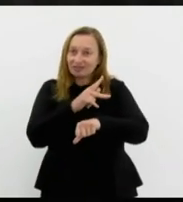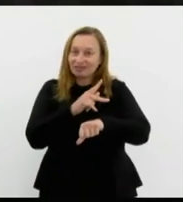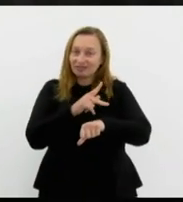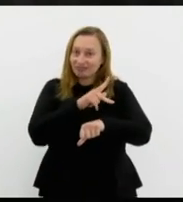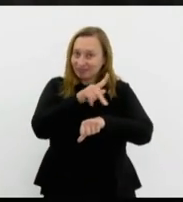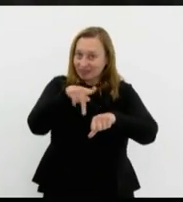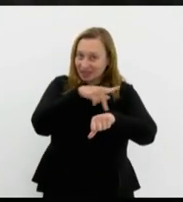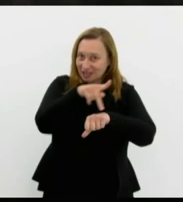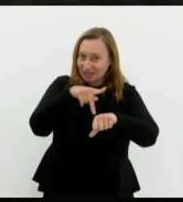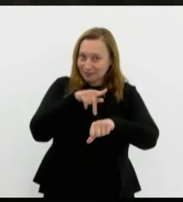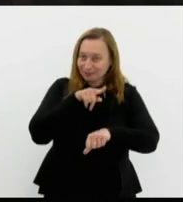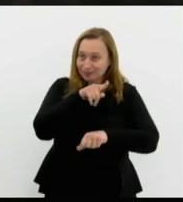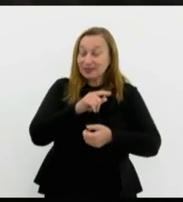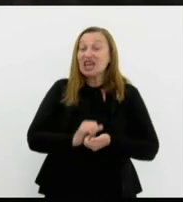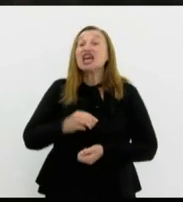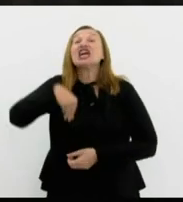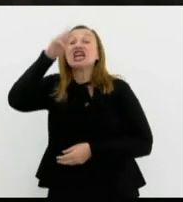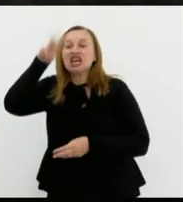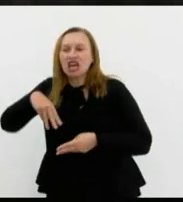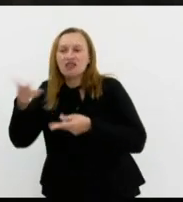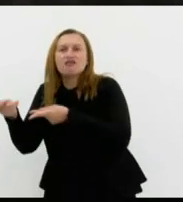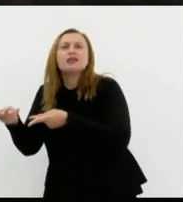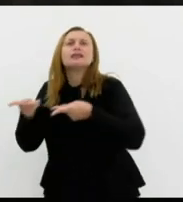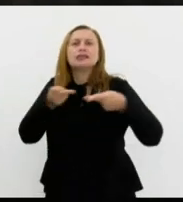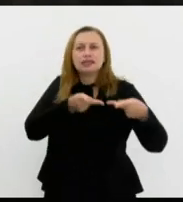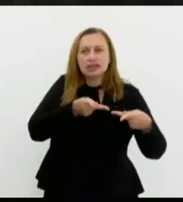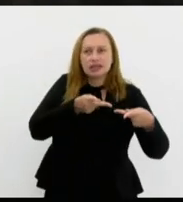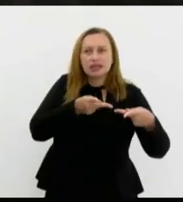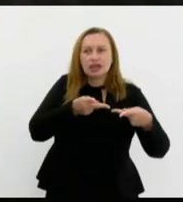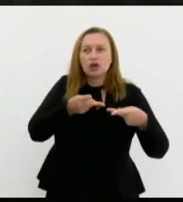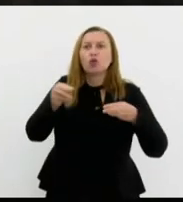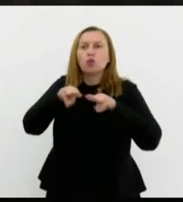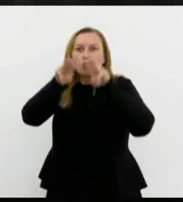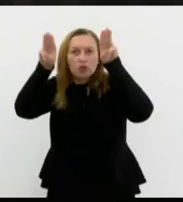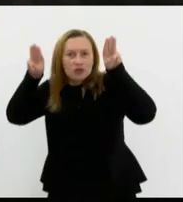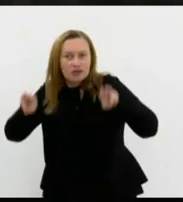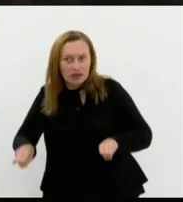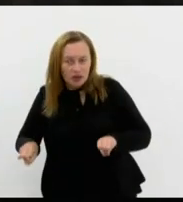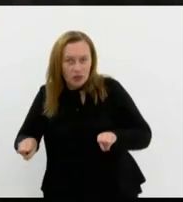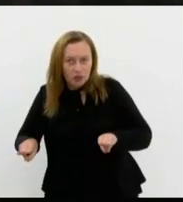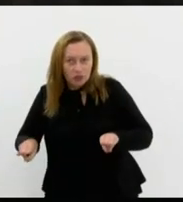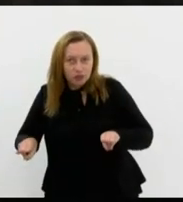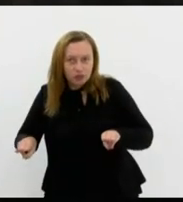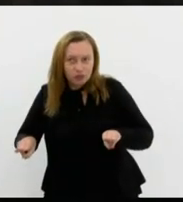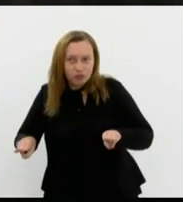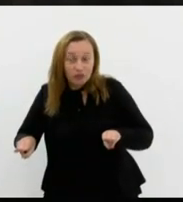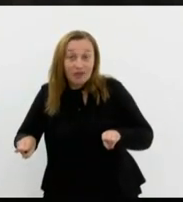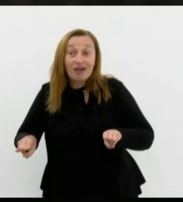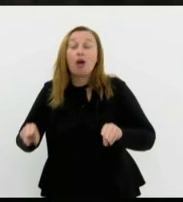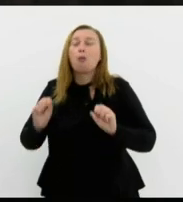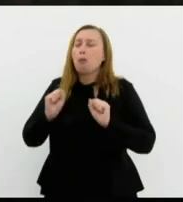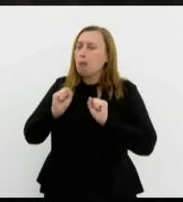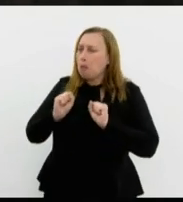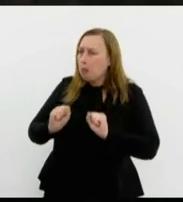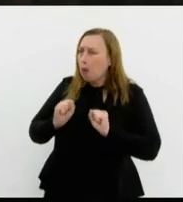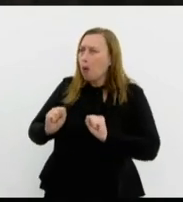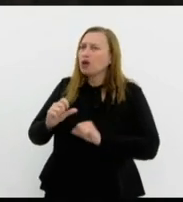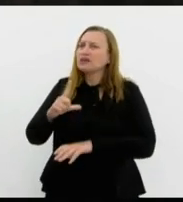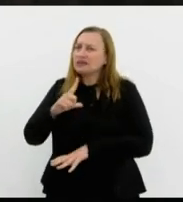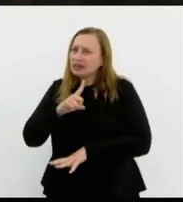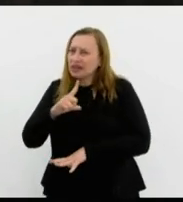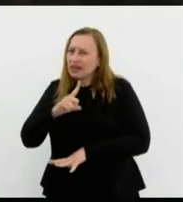Quem visita o Museu do Holocausto pode ter noção